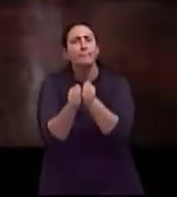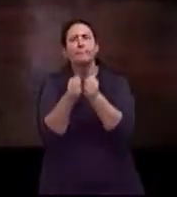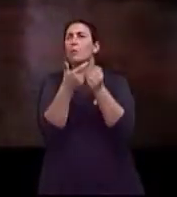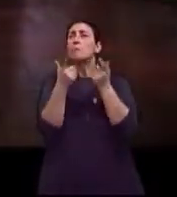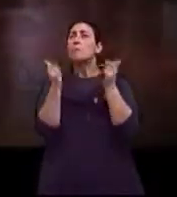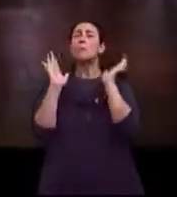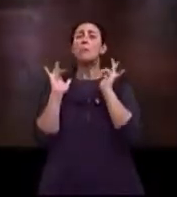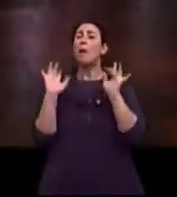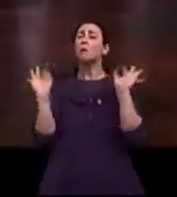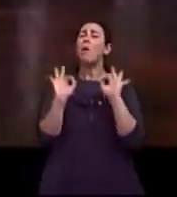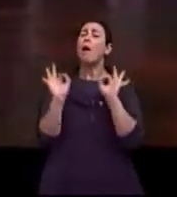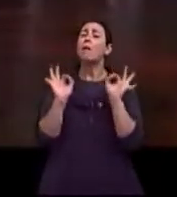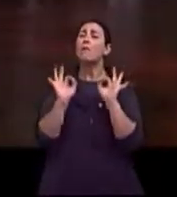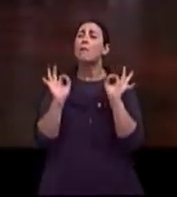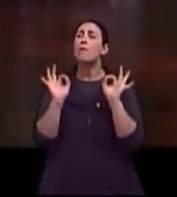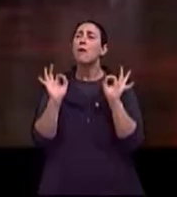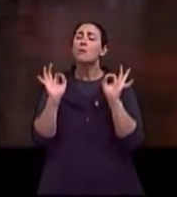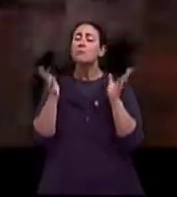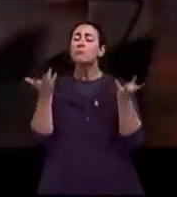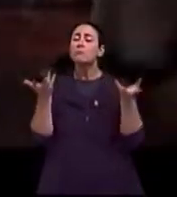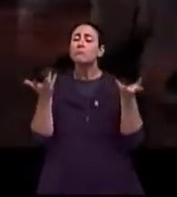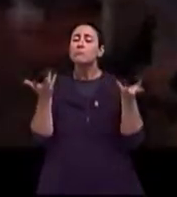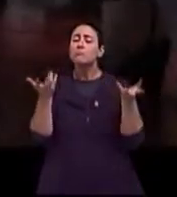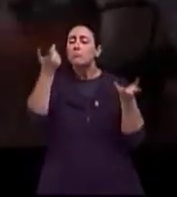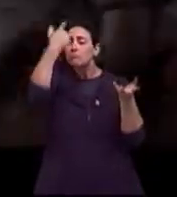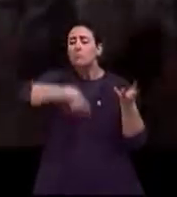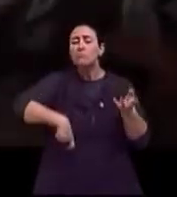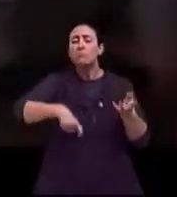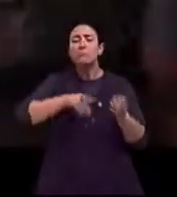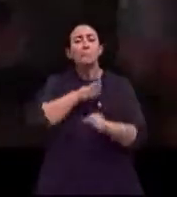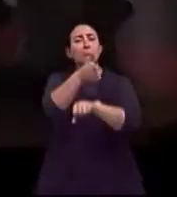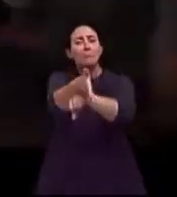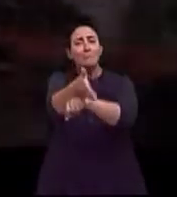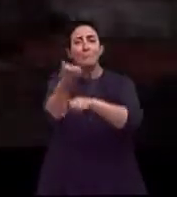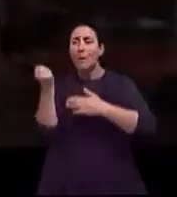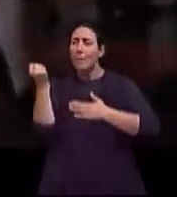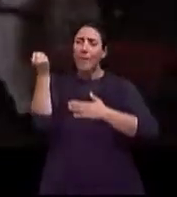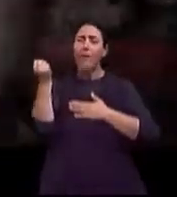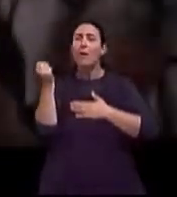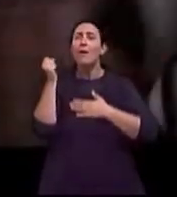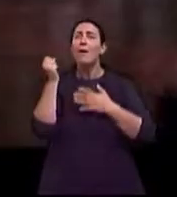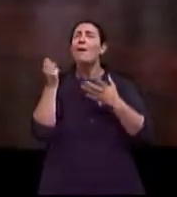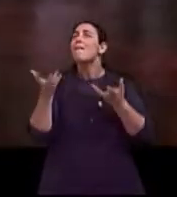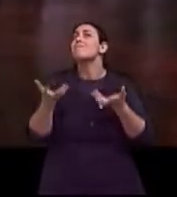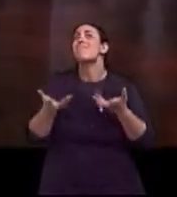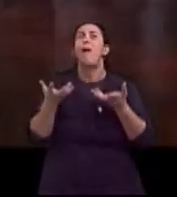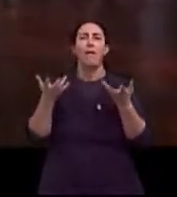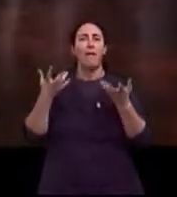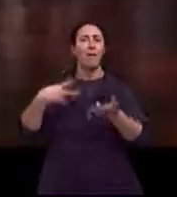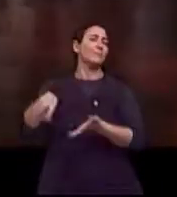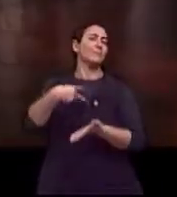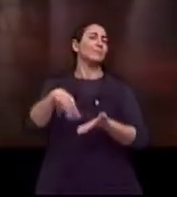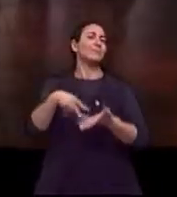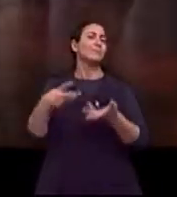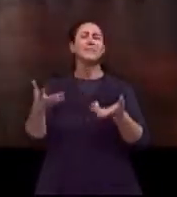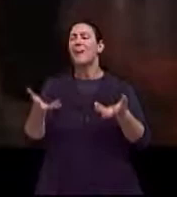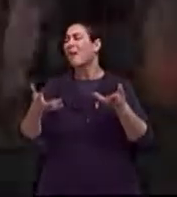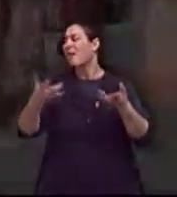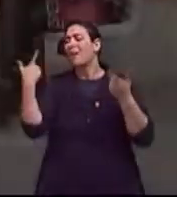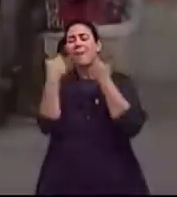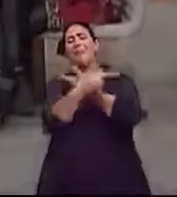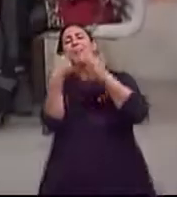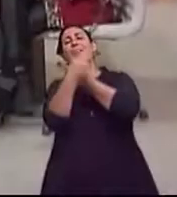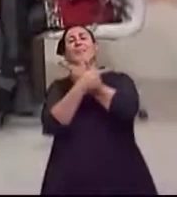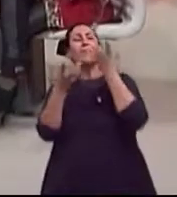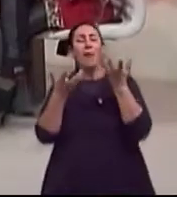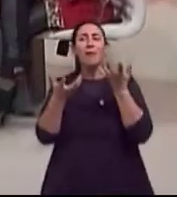namorado, entende? Mas eles vão, e isso para a saúde geral de uma pessoa, que vai, que dança, que se diverte,